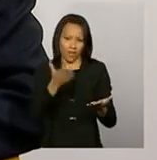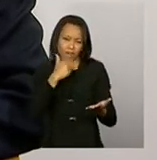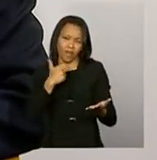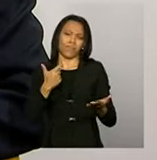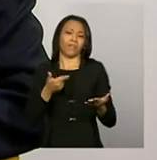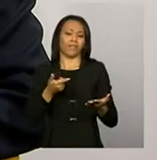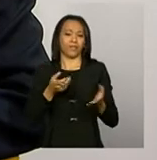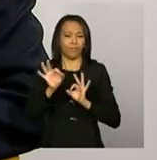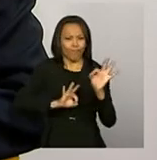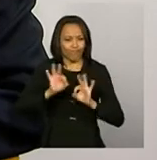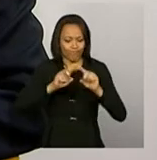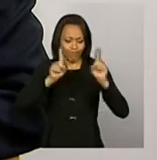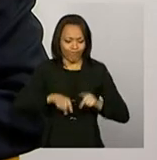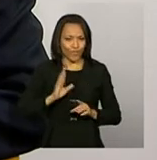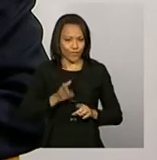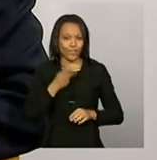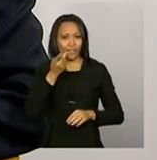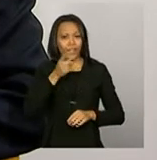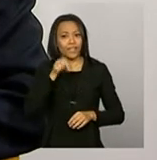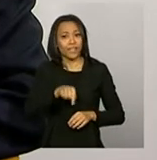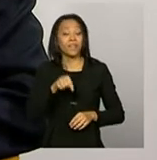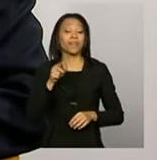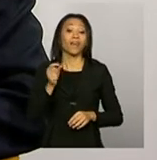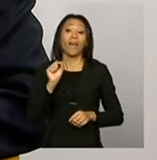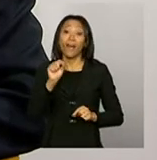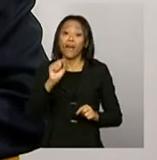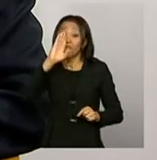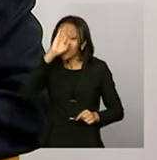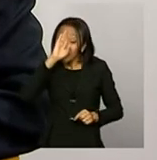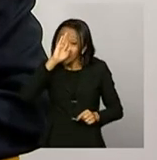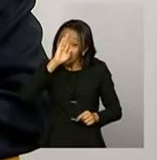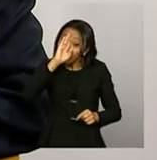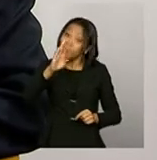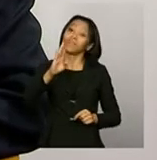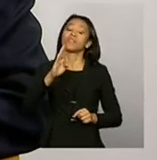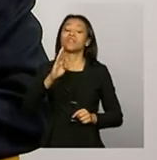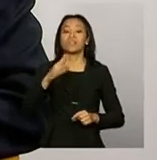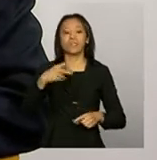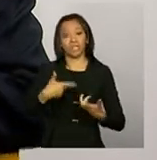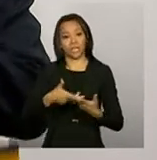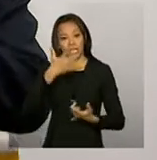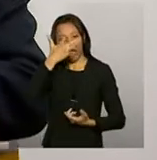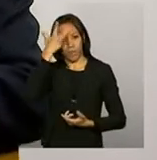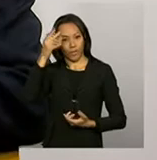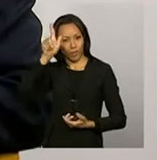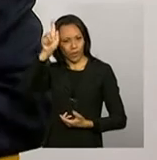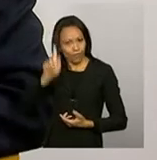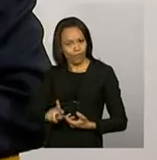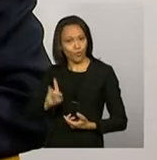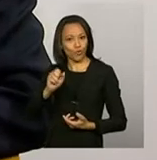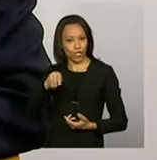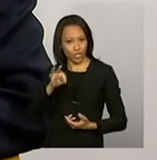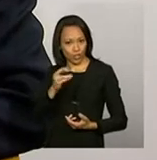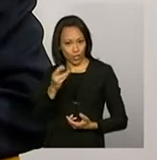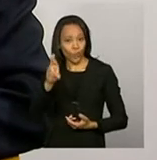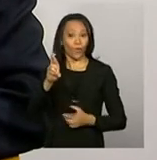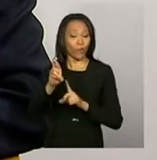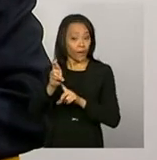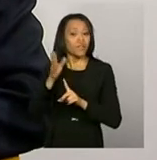inicialmente, que eu falei, ele é fundamental que o gestor do programa submeta esse